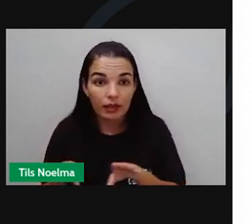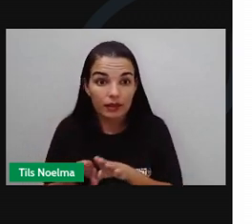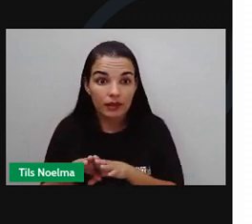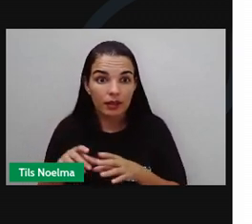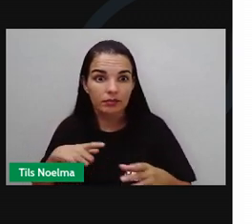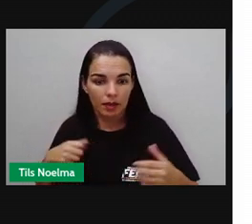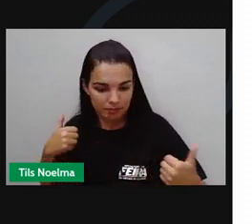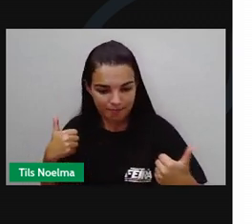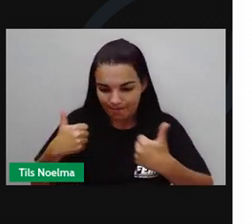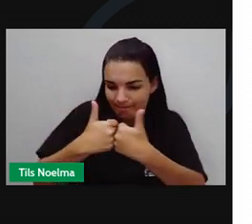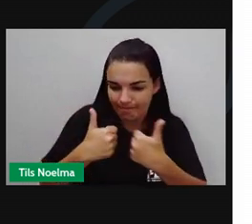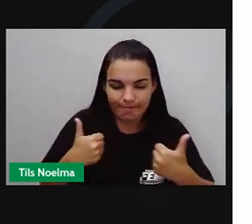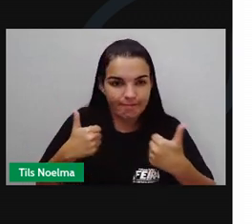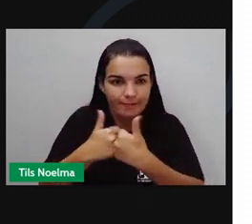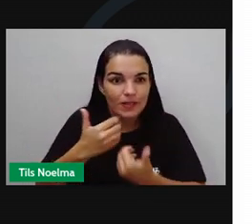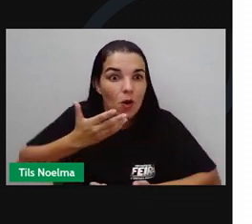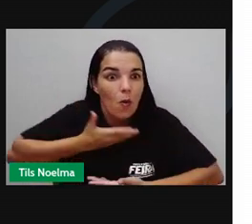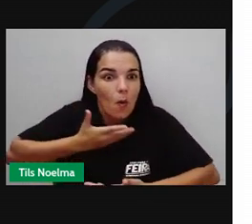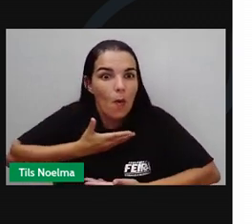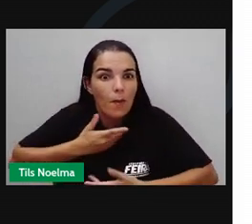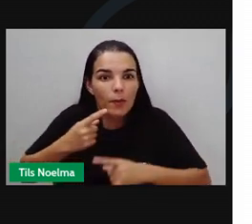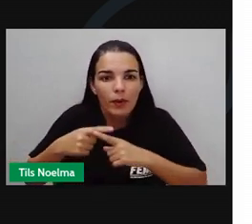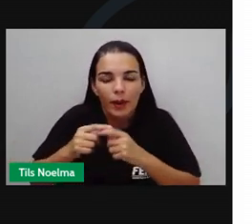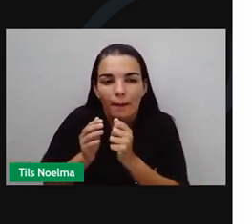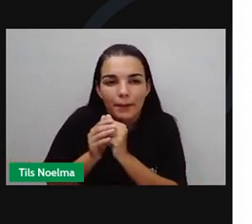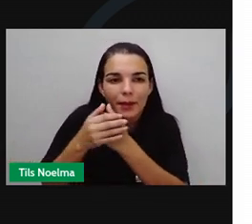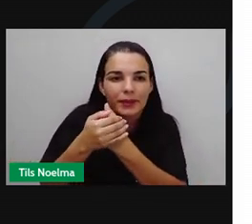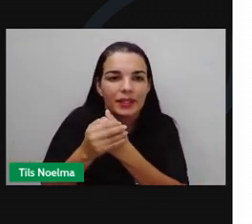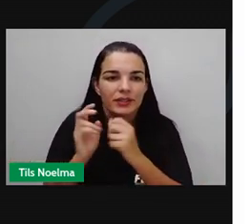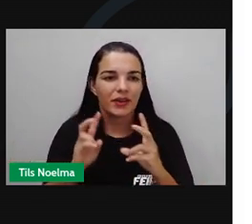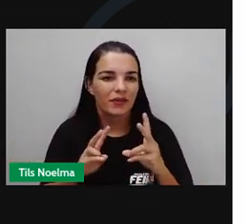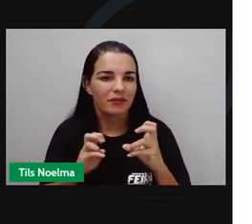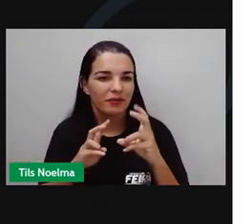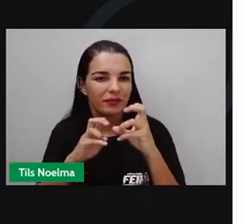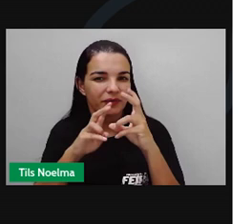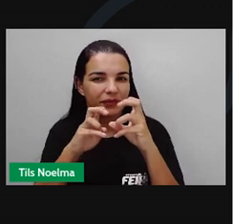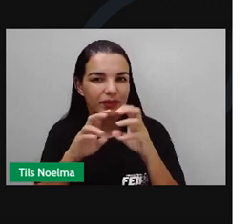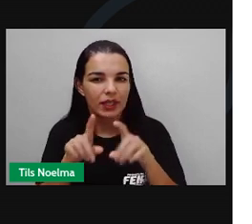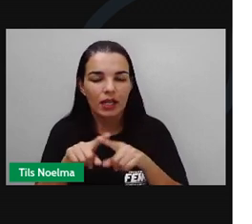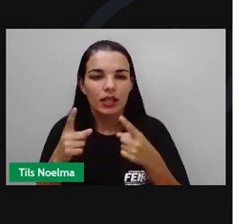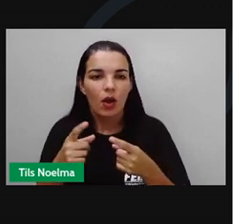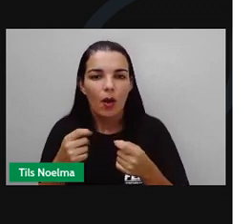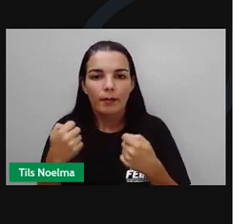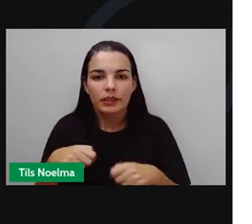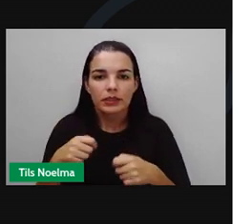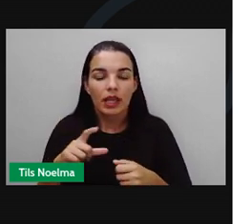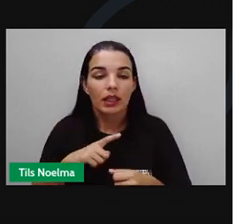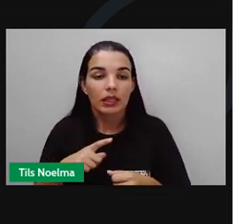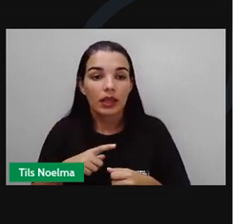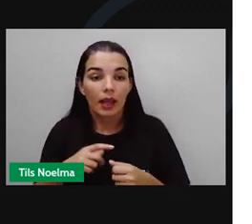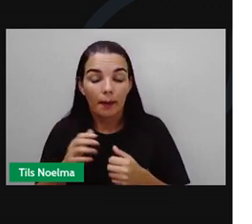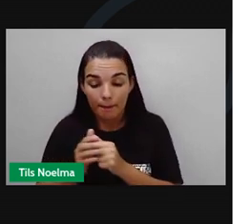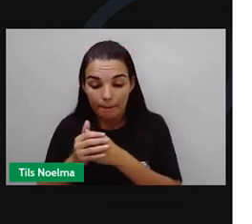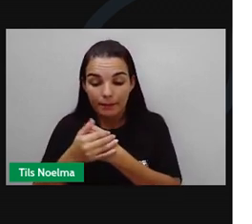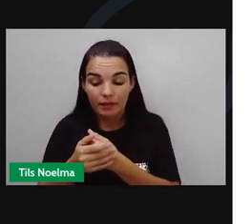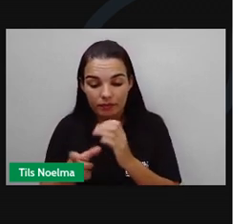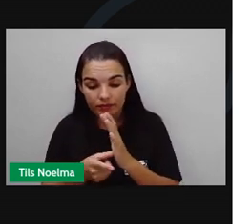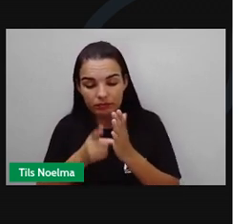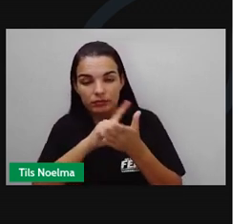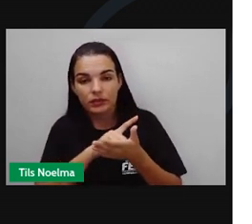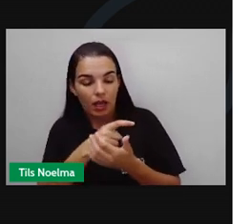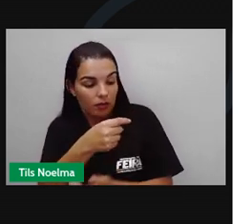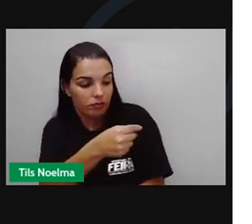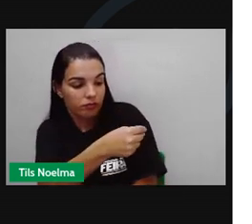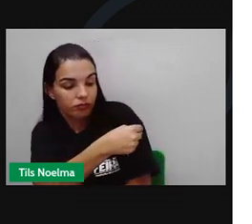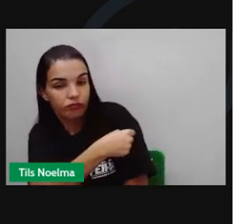imunológico, que é o responsável pela defesa contra os vírus. Como método de prevenção, existem as vacinas. As vacinas preparam